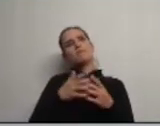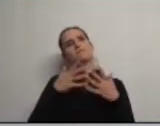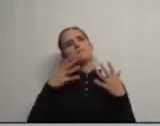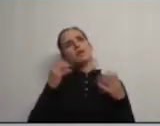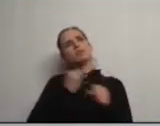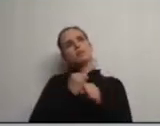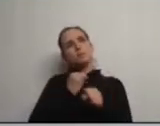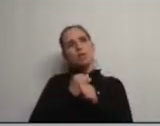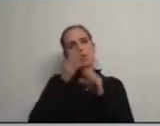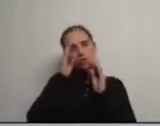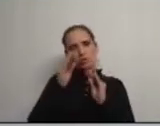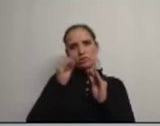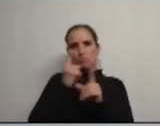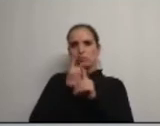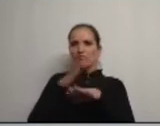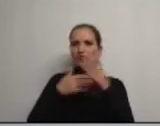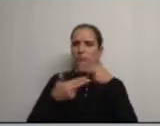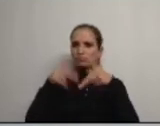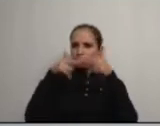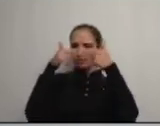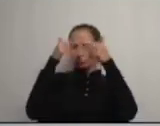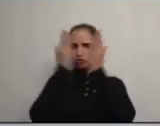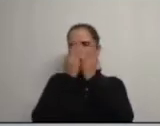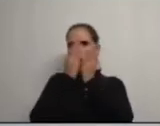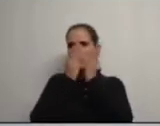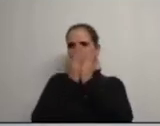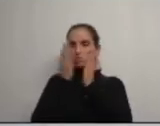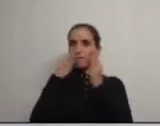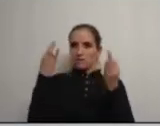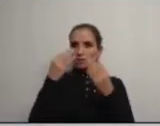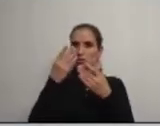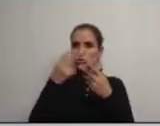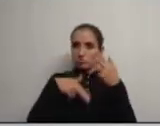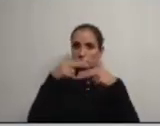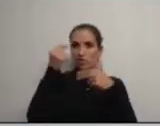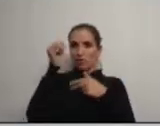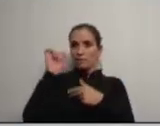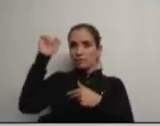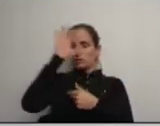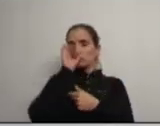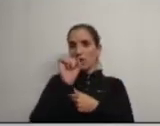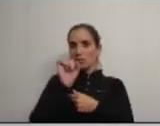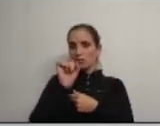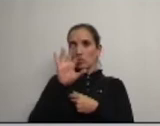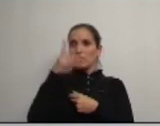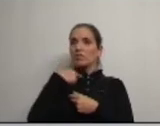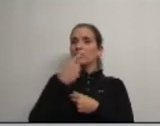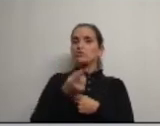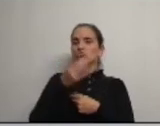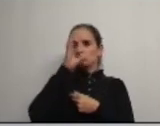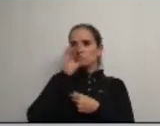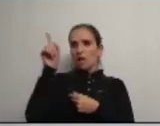educação porque faz escolas escolas que faz com dinheiros do Estado e quando diz que Estado